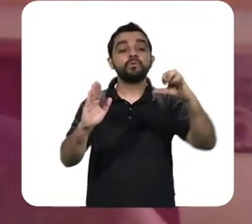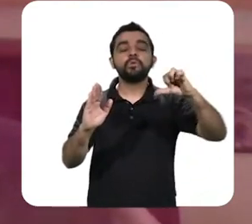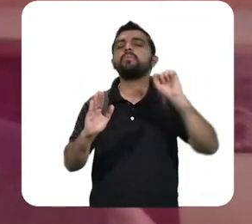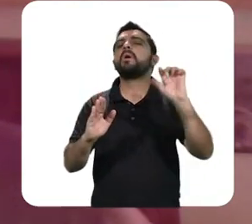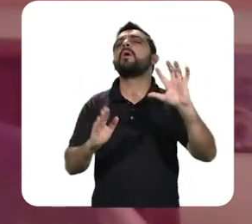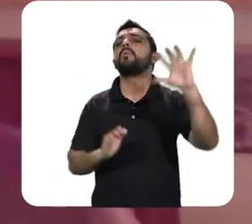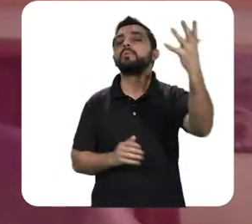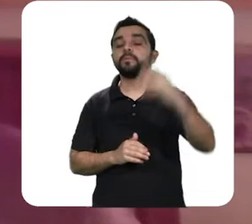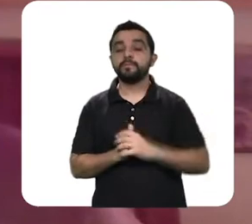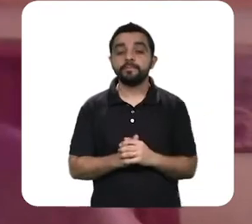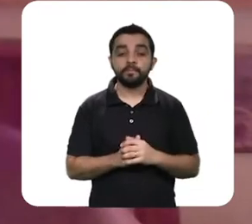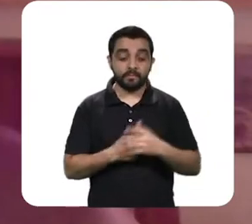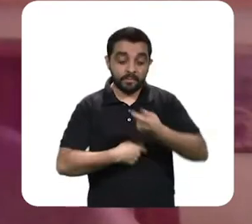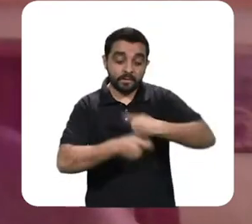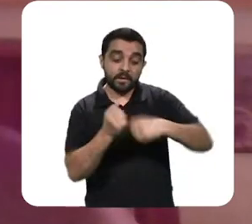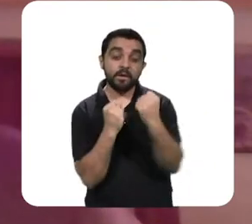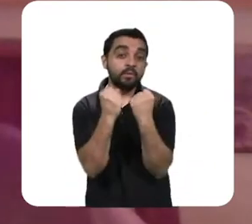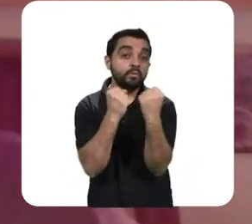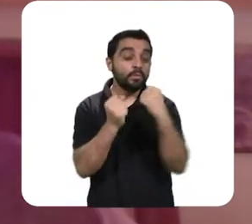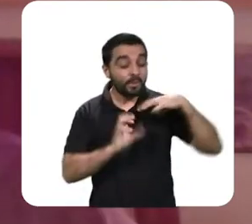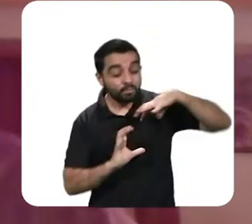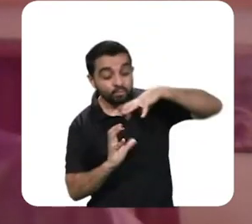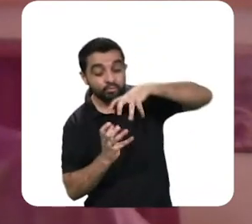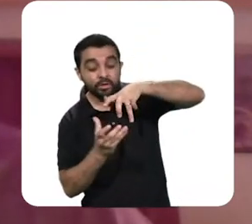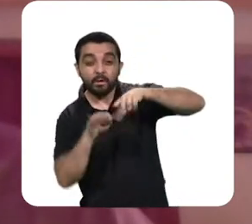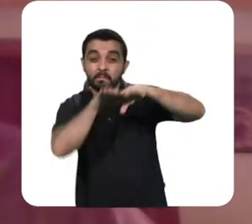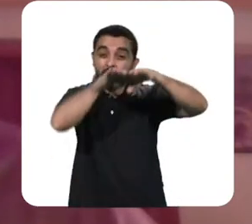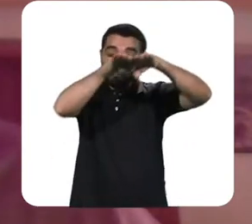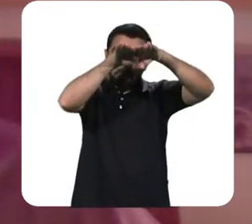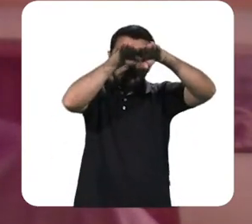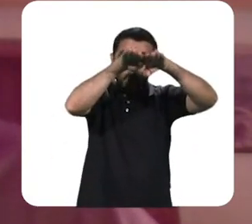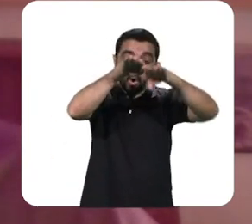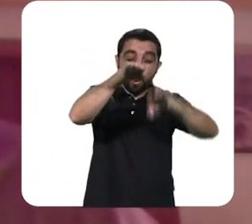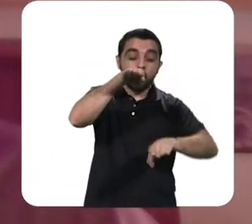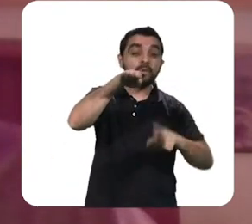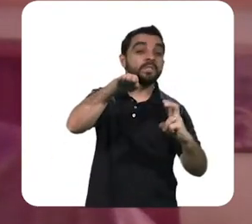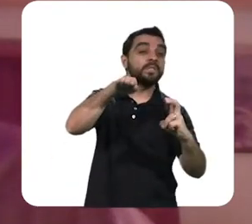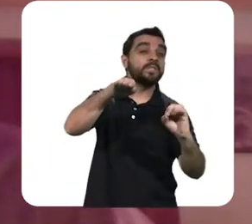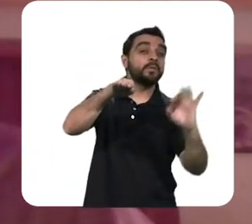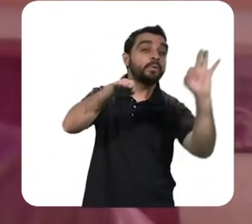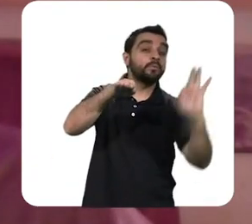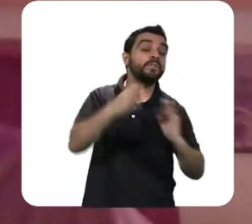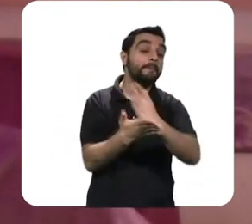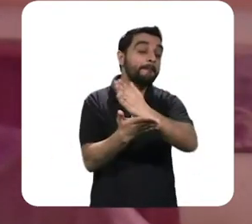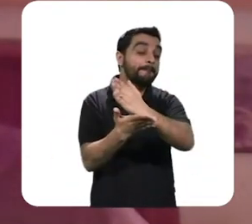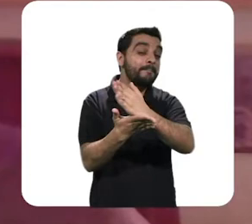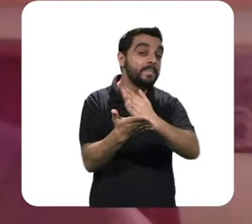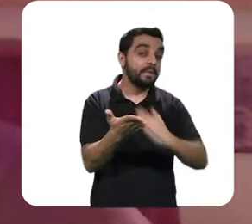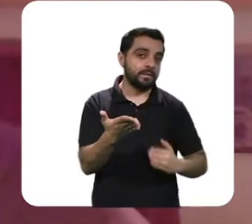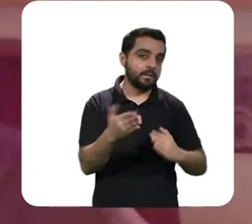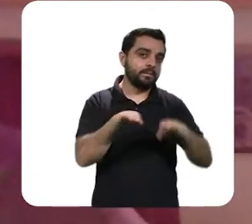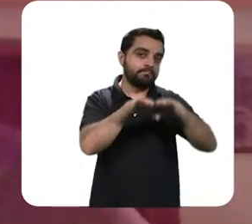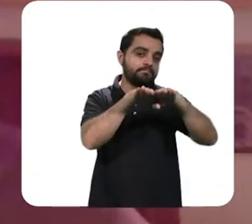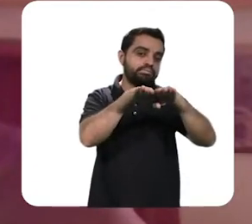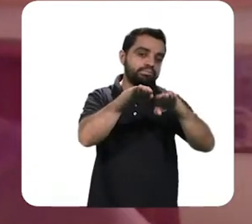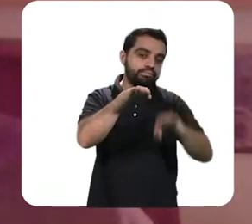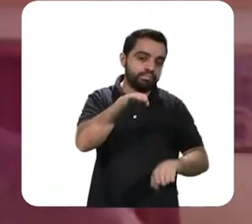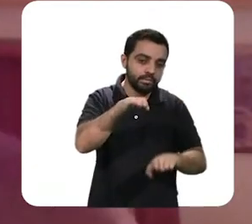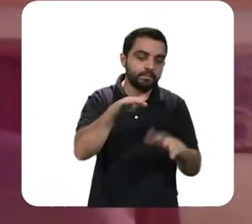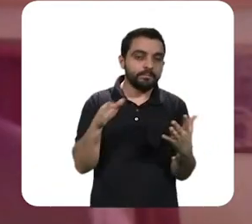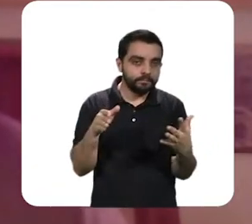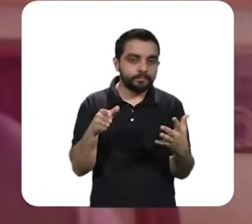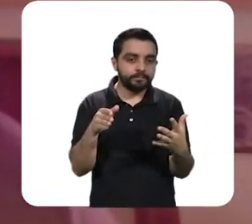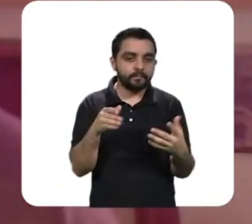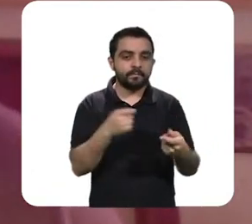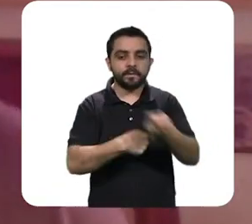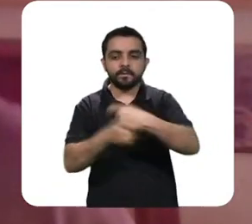O comércio mundial caiu pela metade. Queda de 50% do comércio mundial, acafe, as trocas